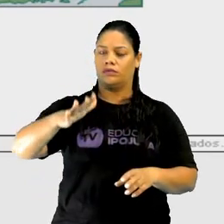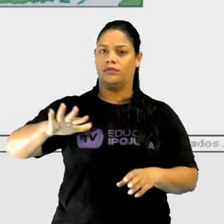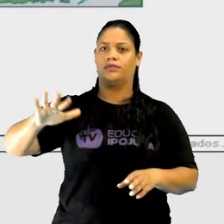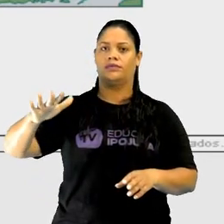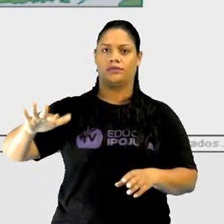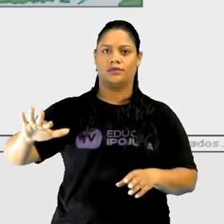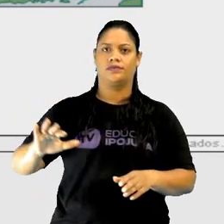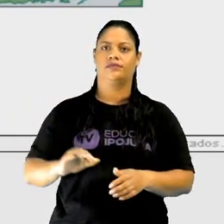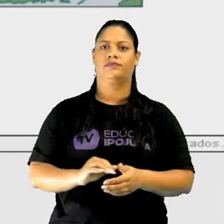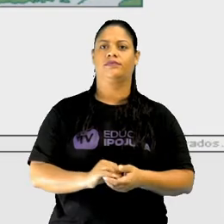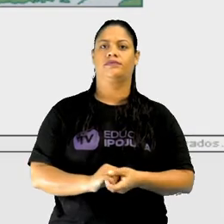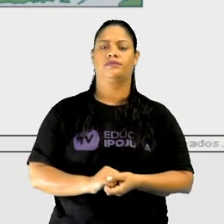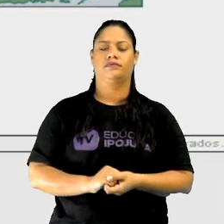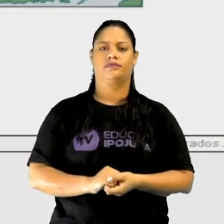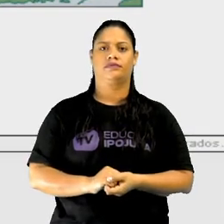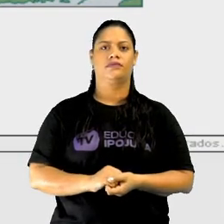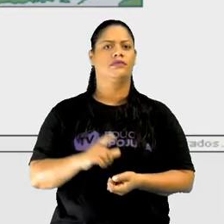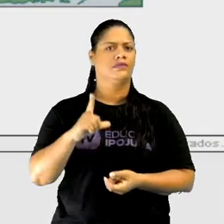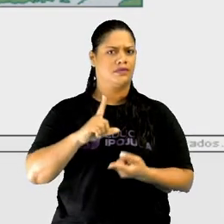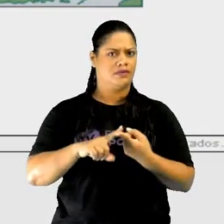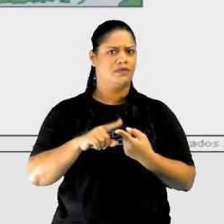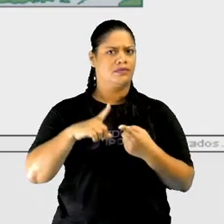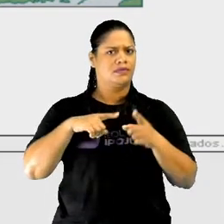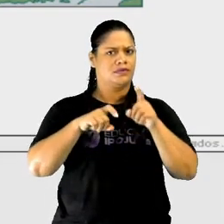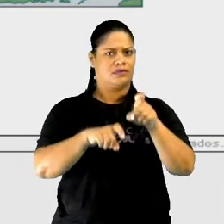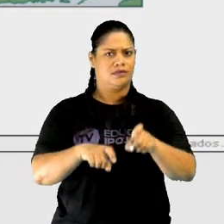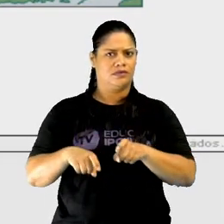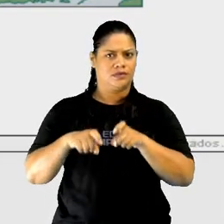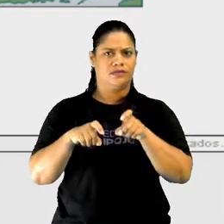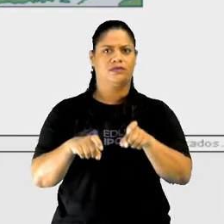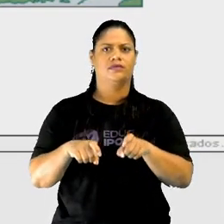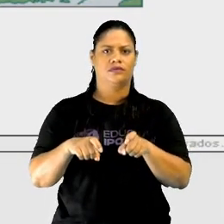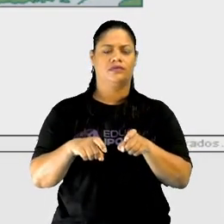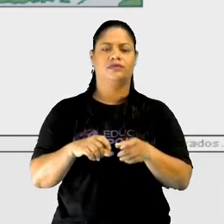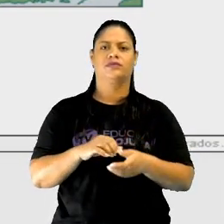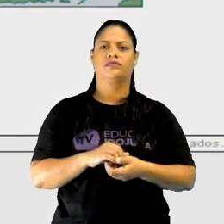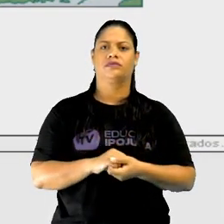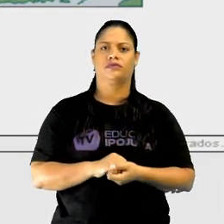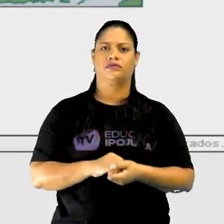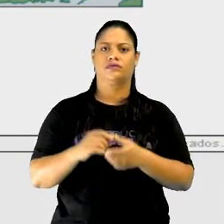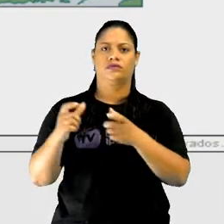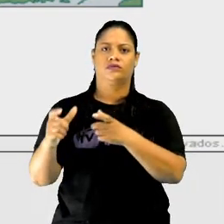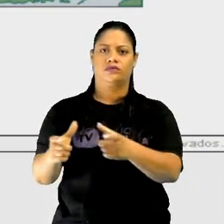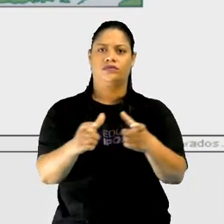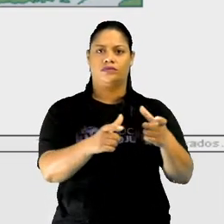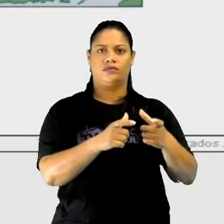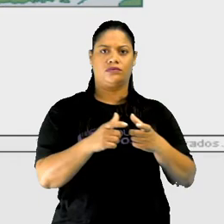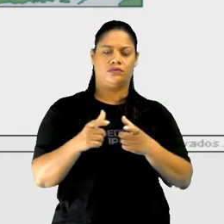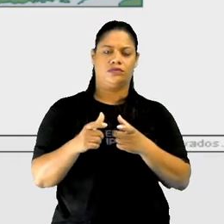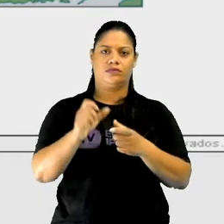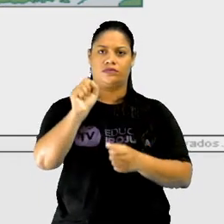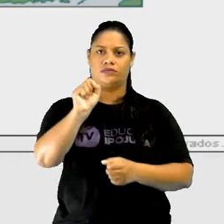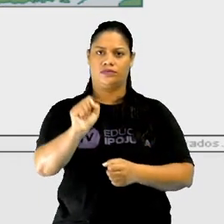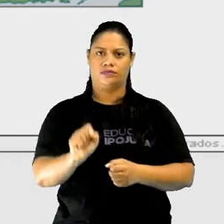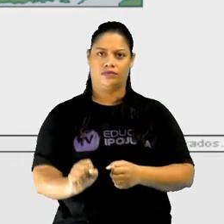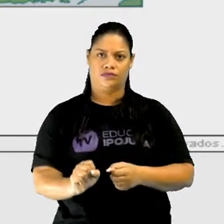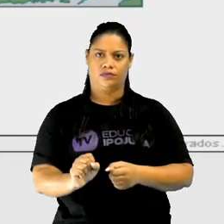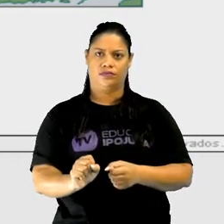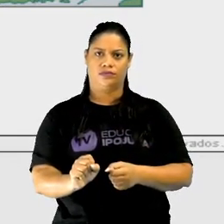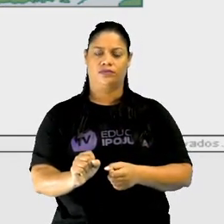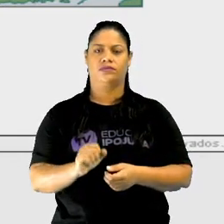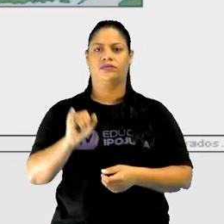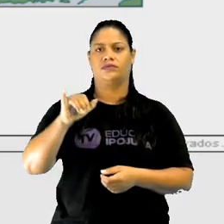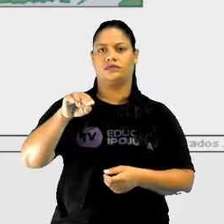clima. E a gente tem uma vegetação mais densa nas regiões aqui mais ao sul do continente,